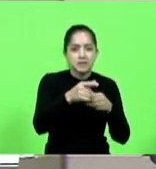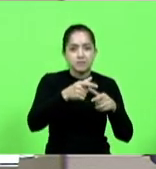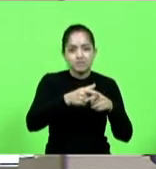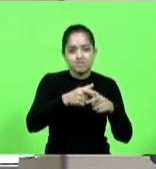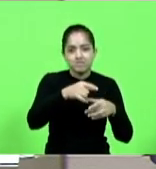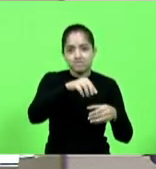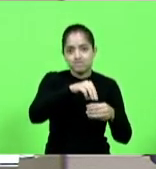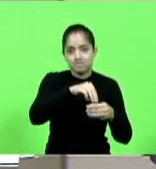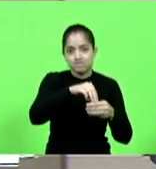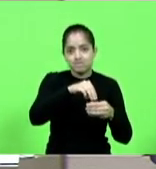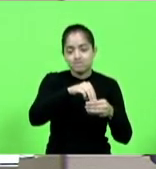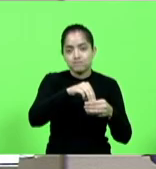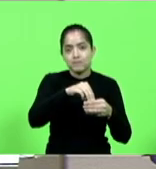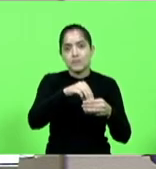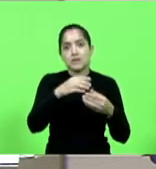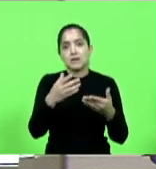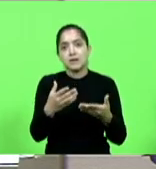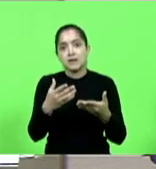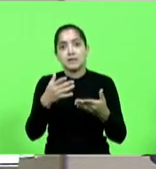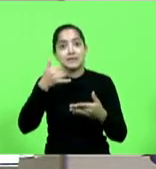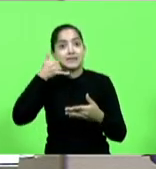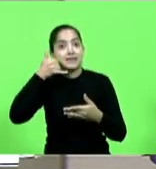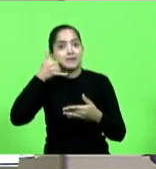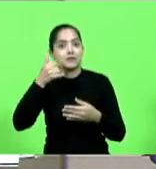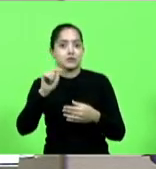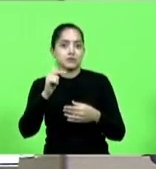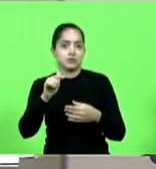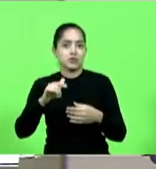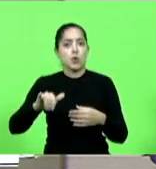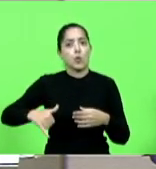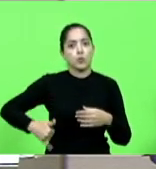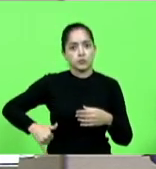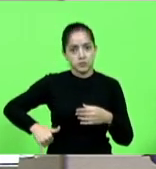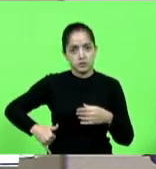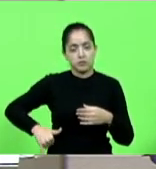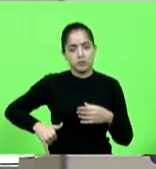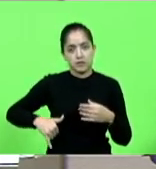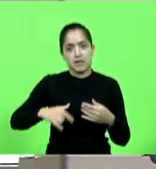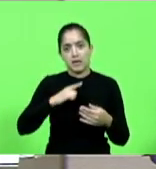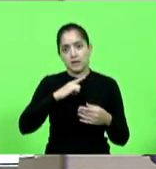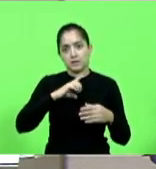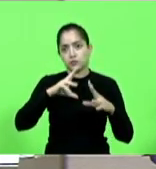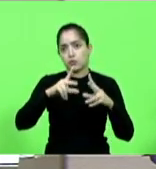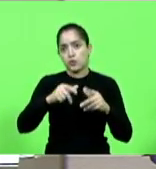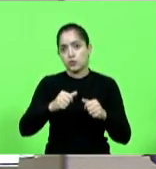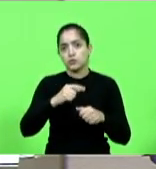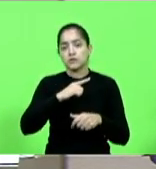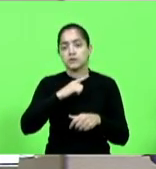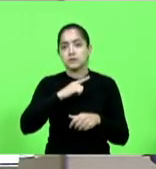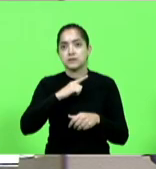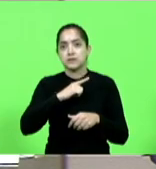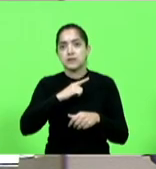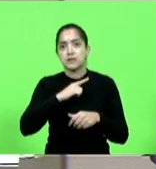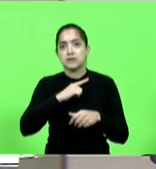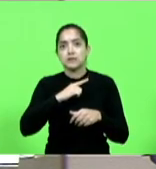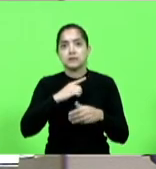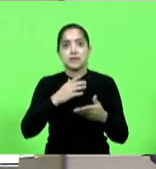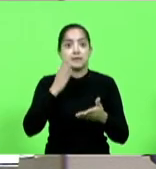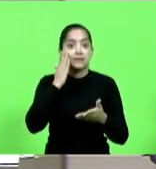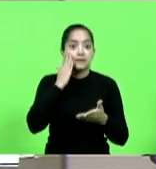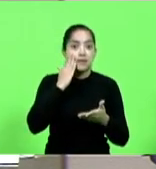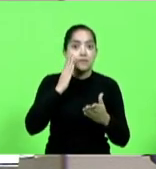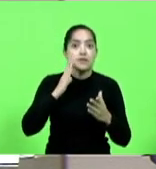não existia o telefone hoje o celular ele faz parte da nossa vida e a gente num piscar de olhos está sabendo o que está